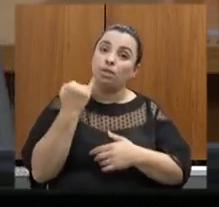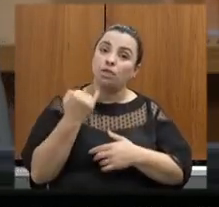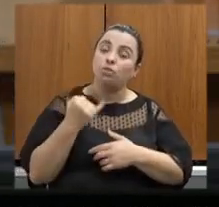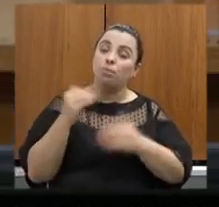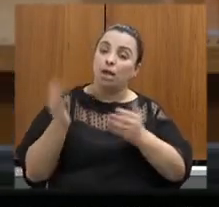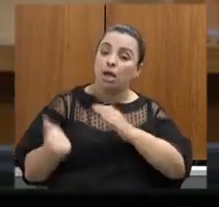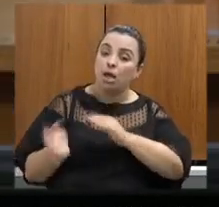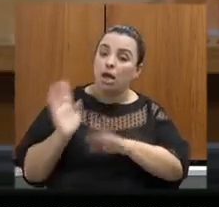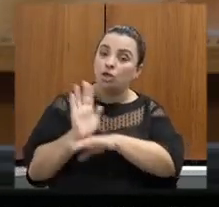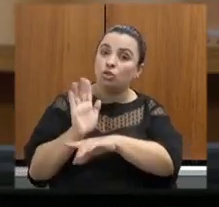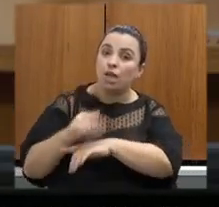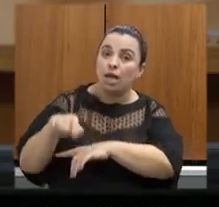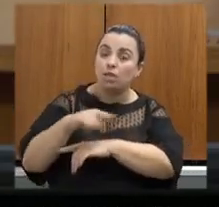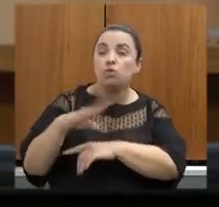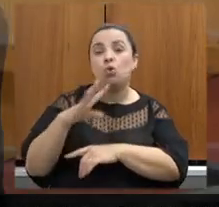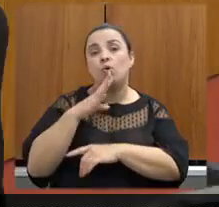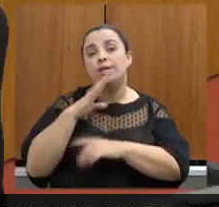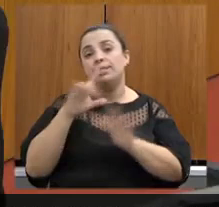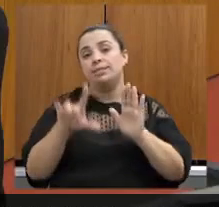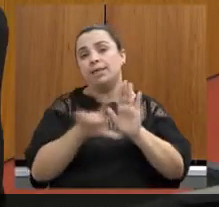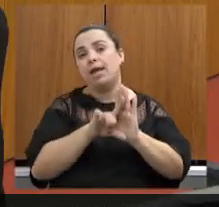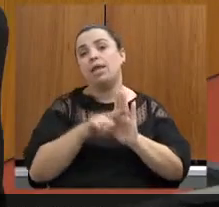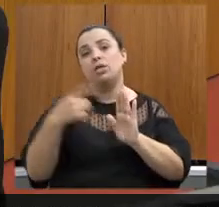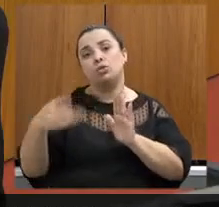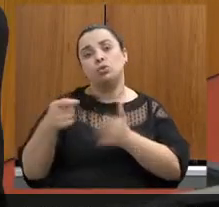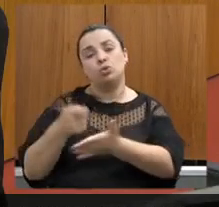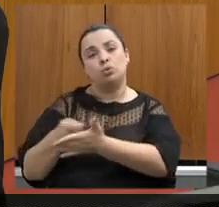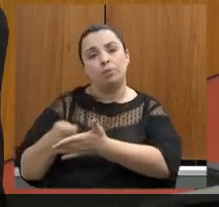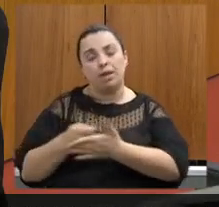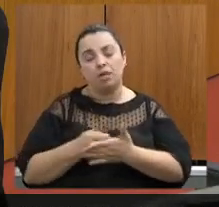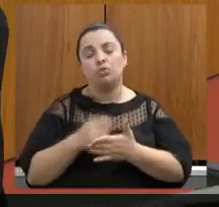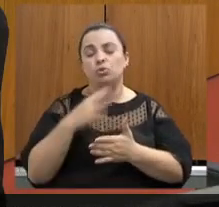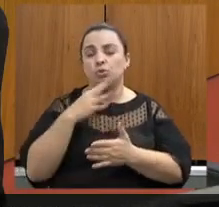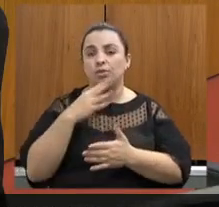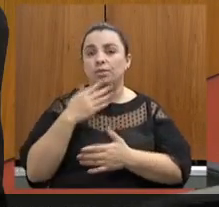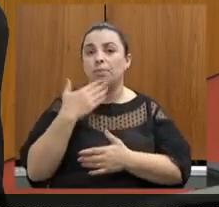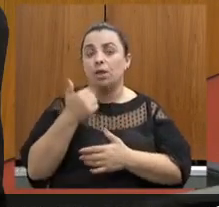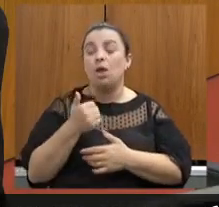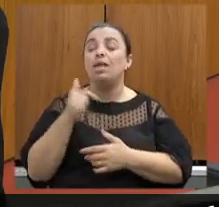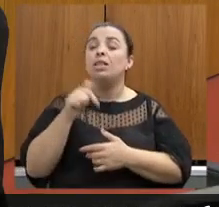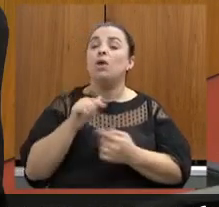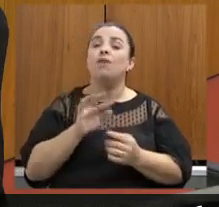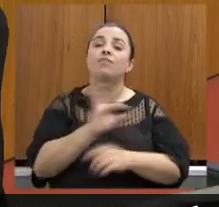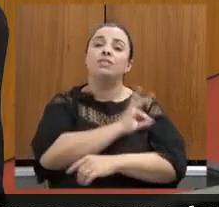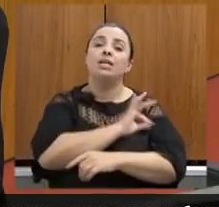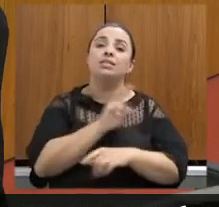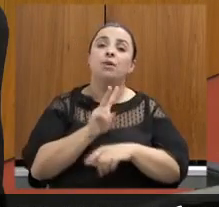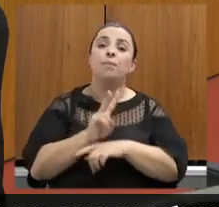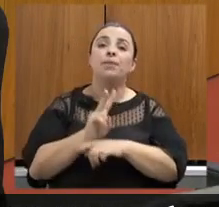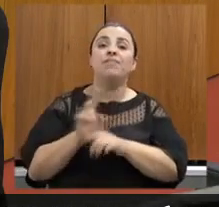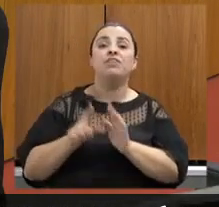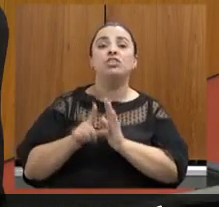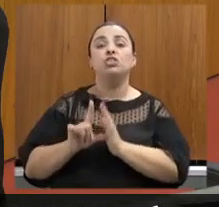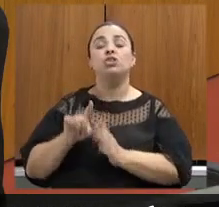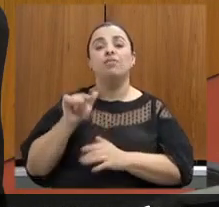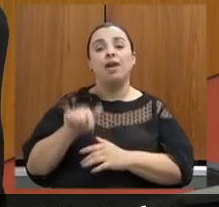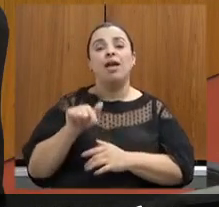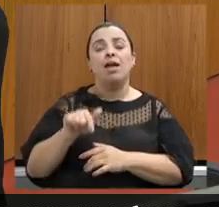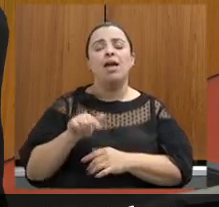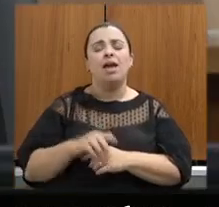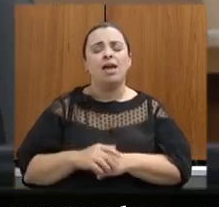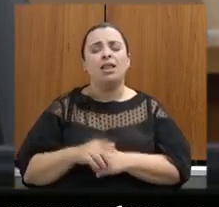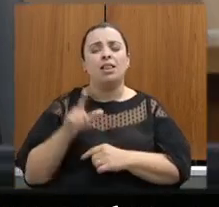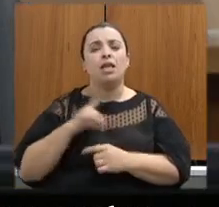as suas obrigações então a fiscalização preventiva ela tem exatamente esse objetivo de junto com setores representativos da sociedade